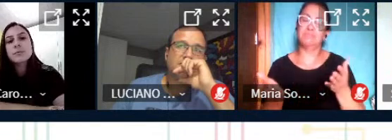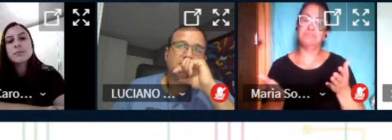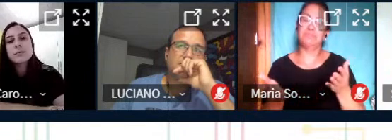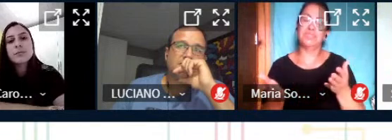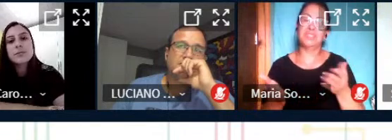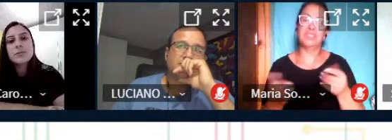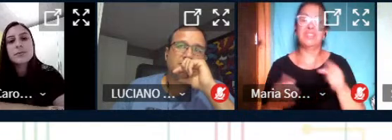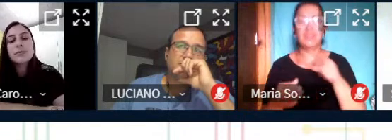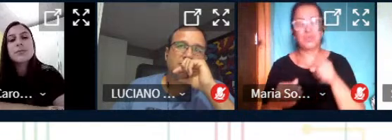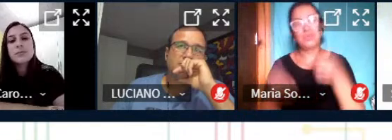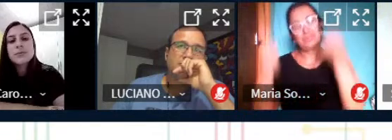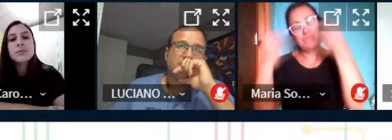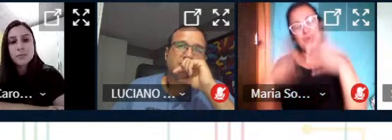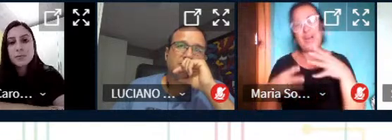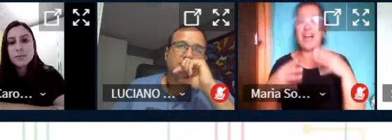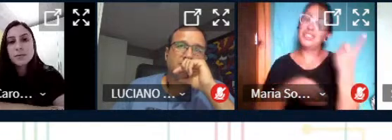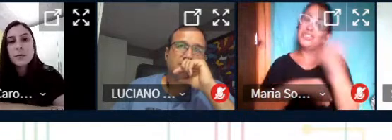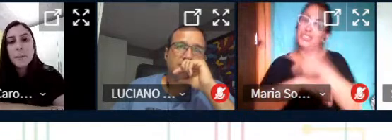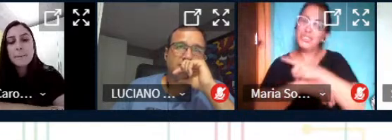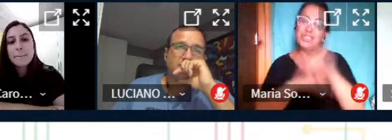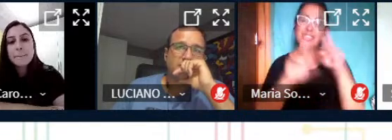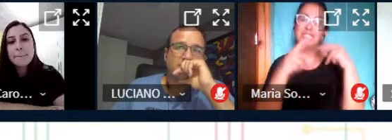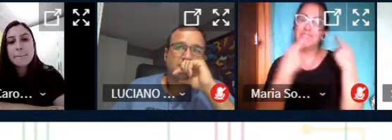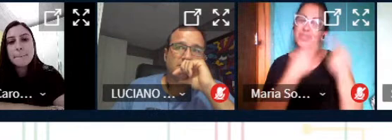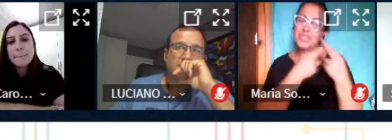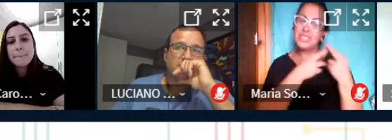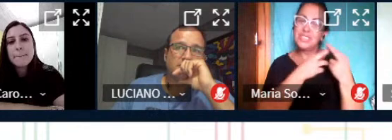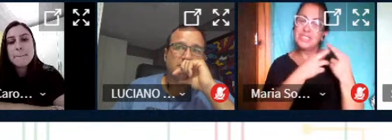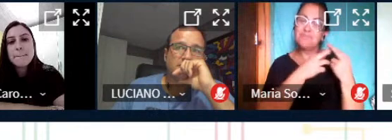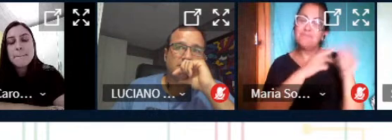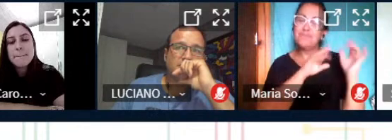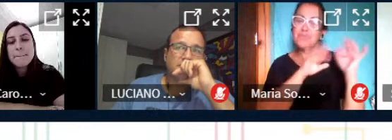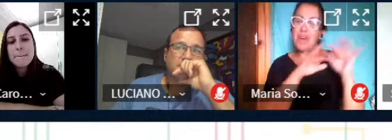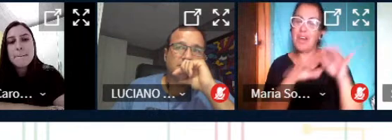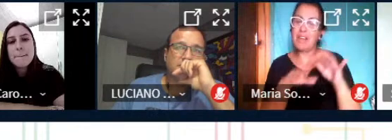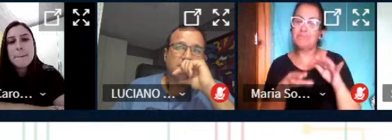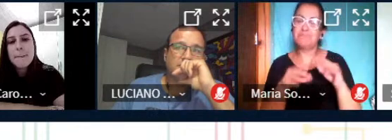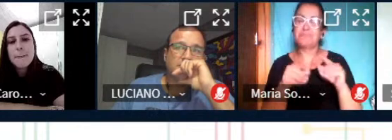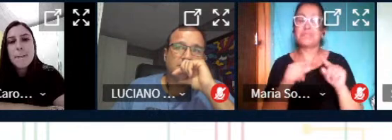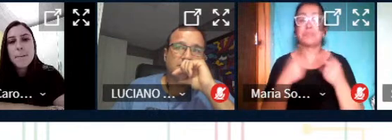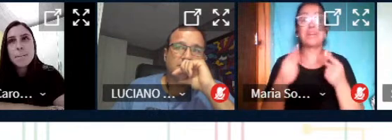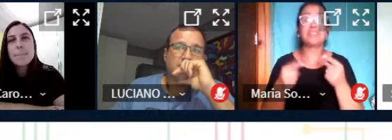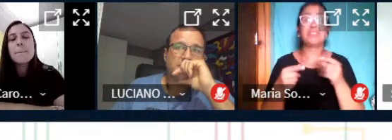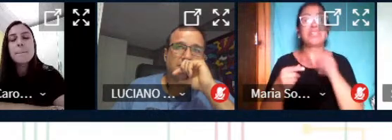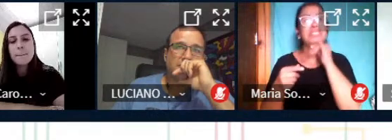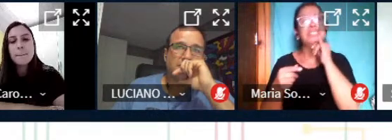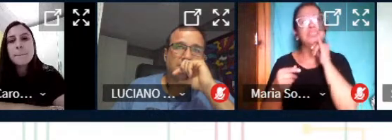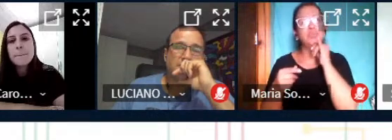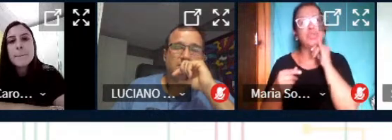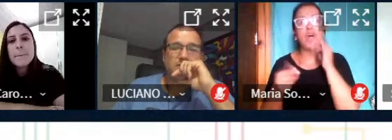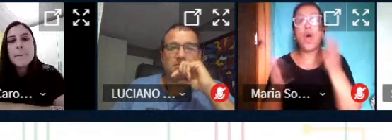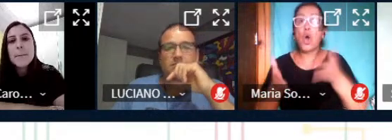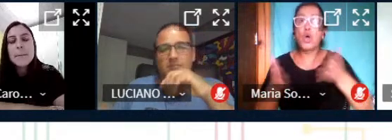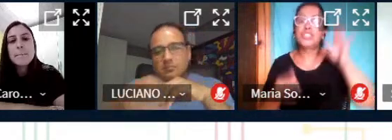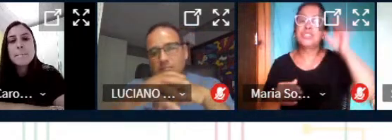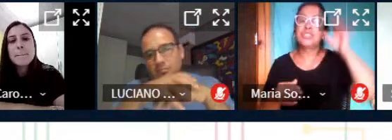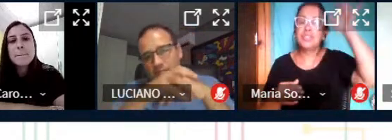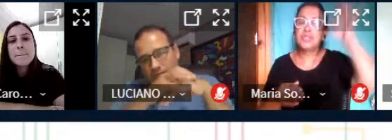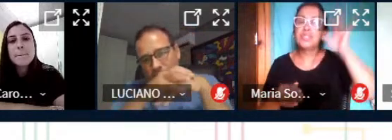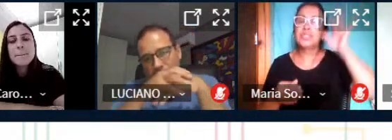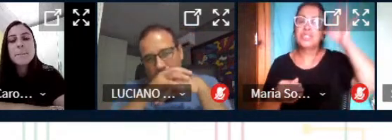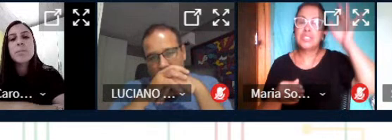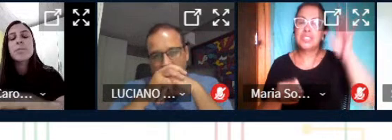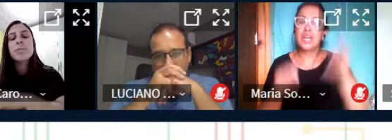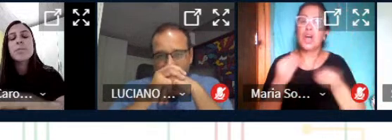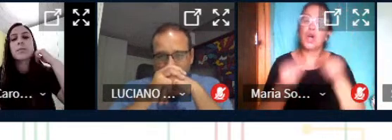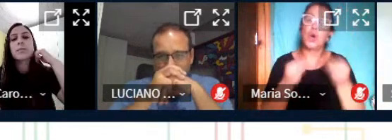reúne discute tudo mais Ana eu fiquei pensando essa imersão teórica que vocês estão fazendo hoje né verificando como as coisas podem